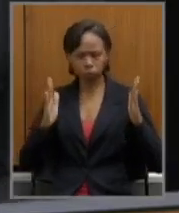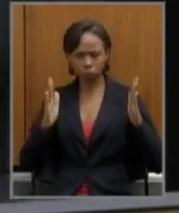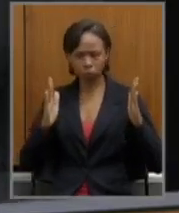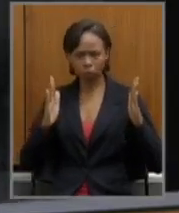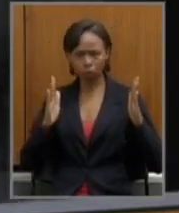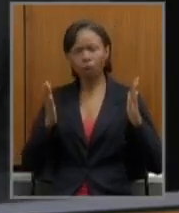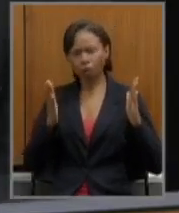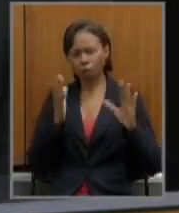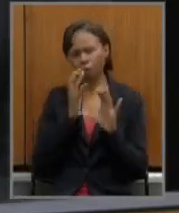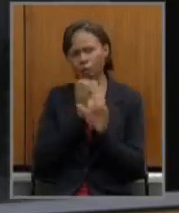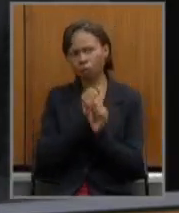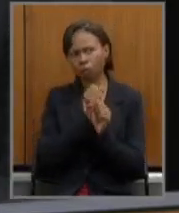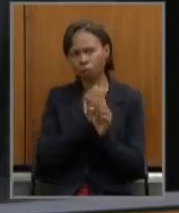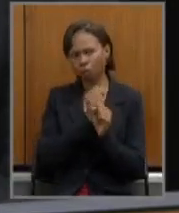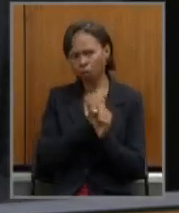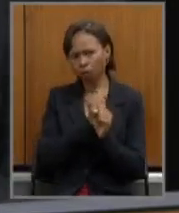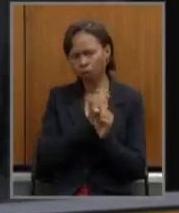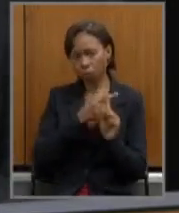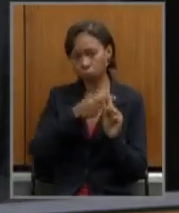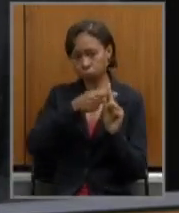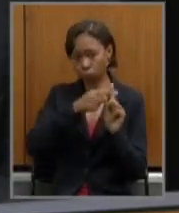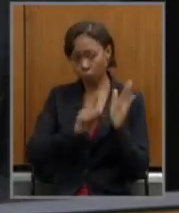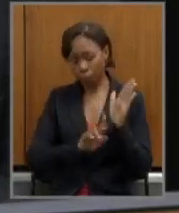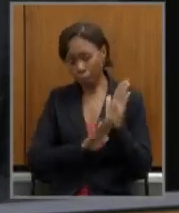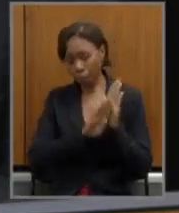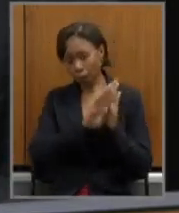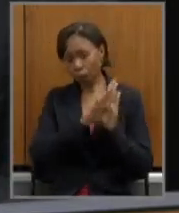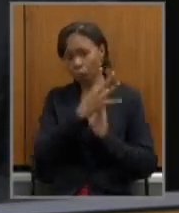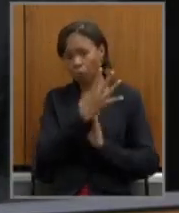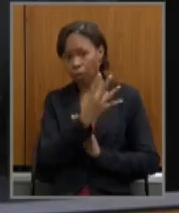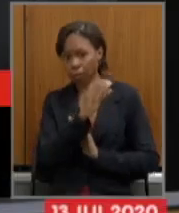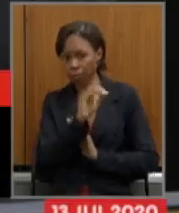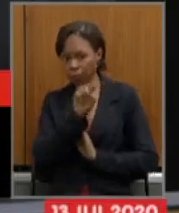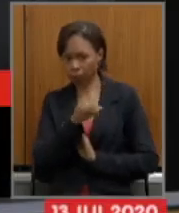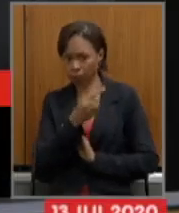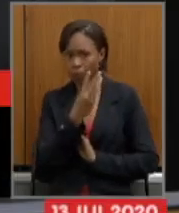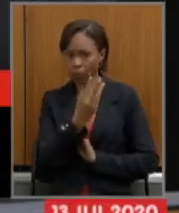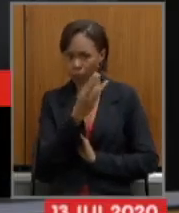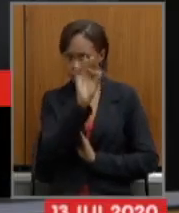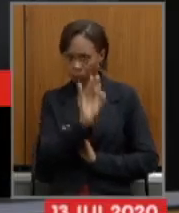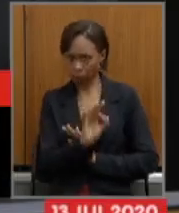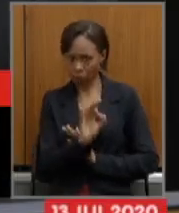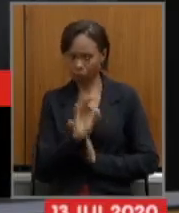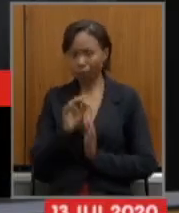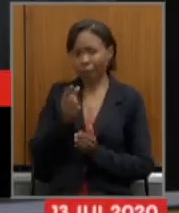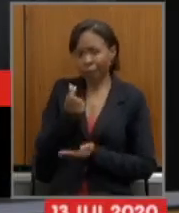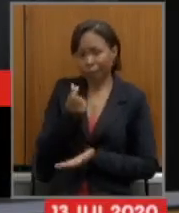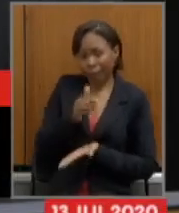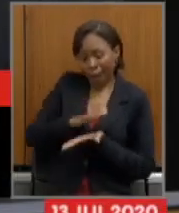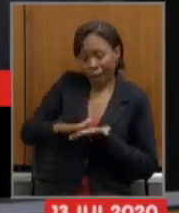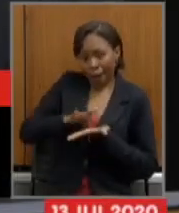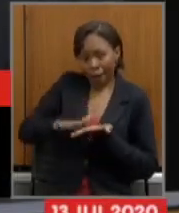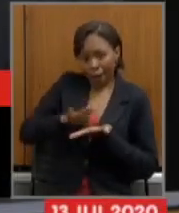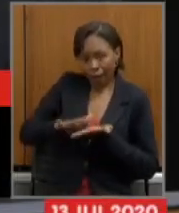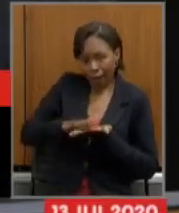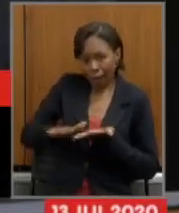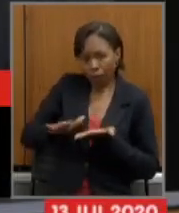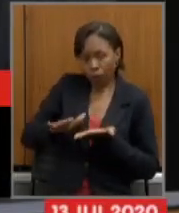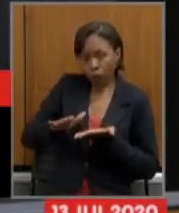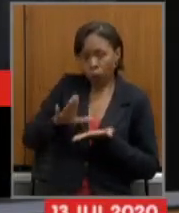subiram 40,3% e as despesas de pessoal